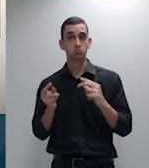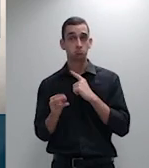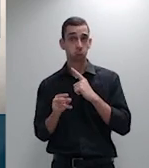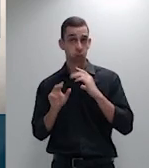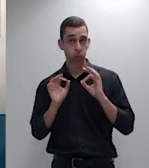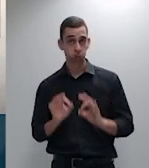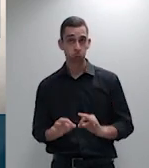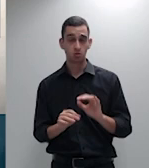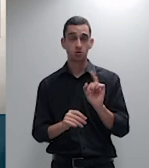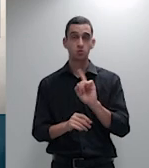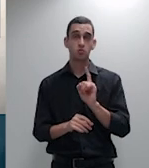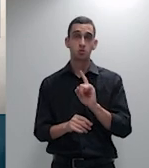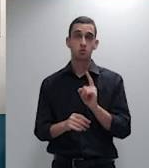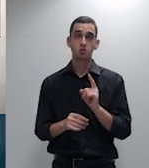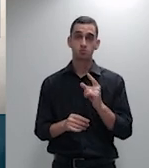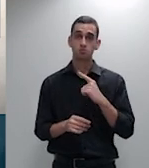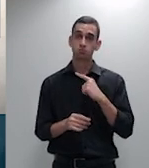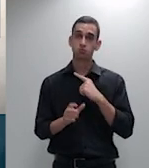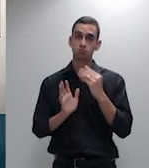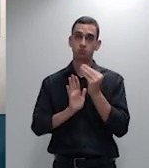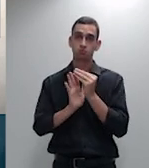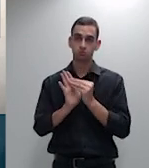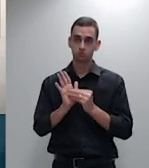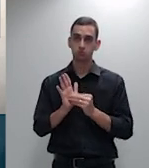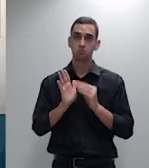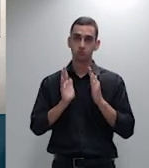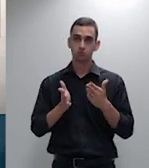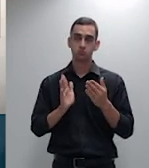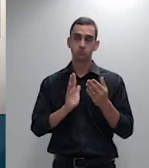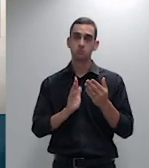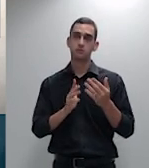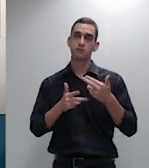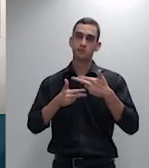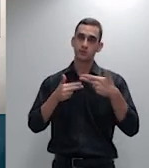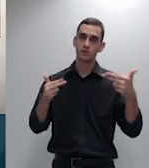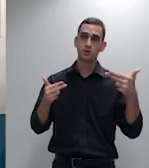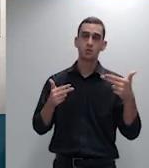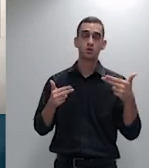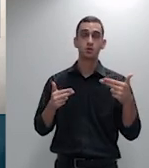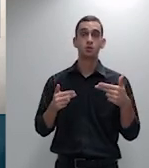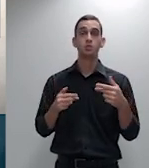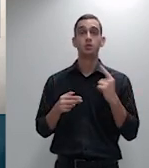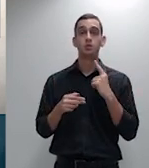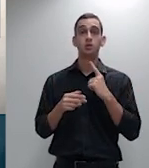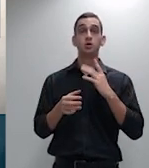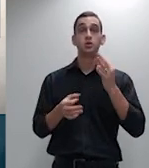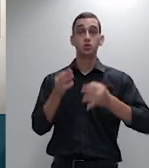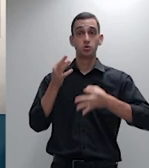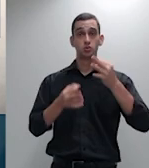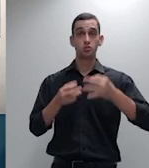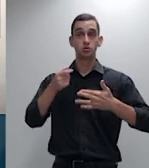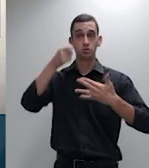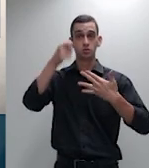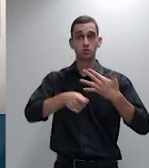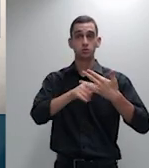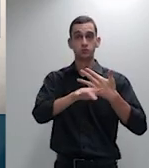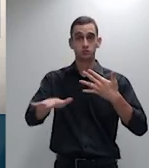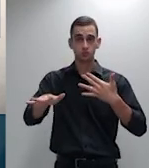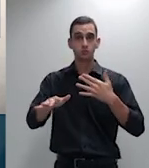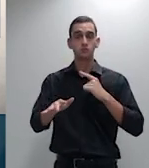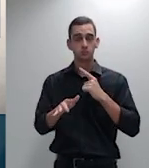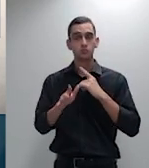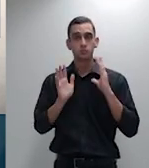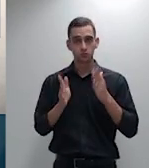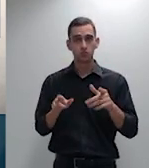inicial a questão está abrangida pelos institutos da independência da coisa julgada como consta do meu